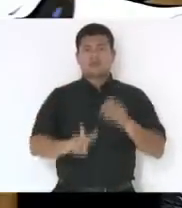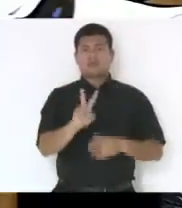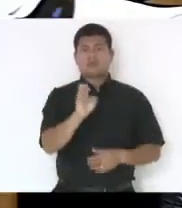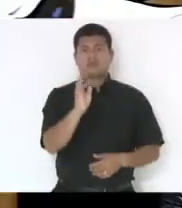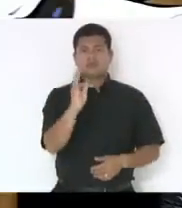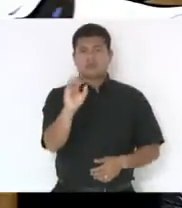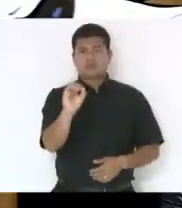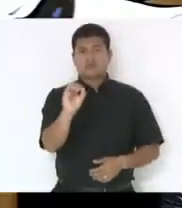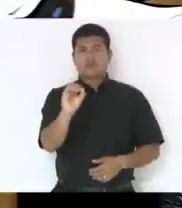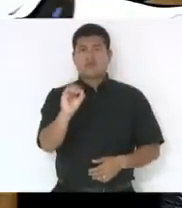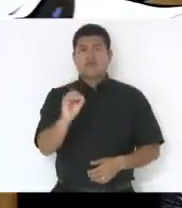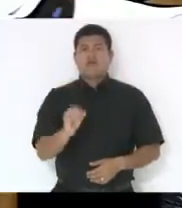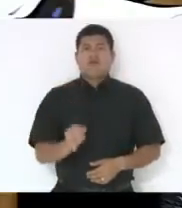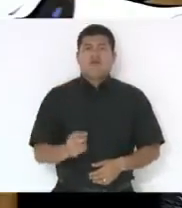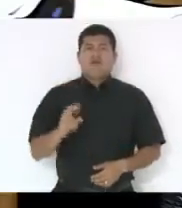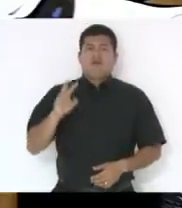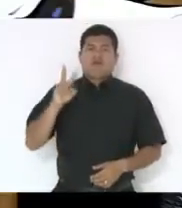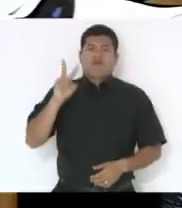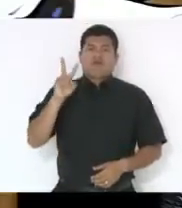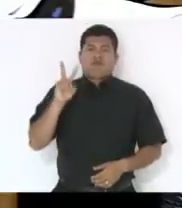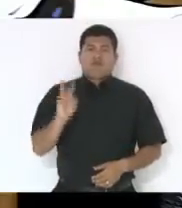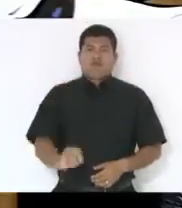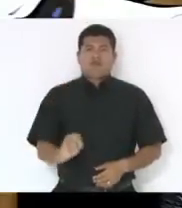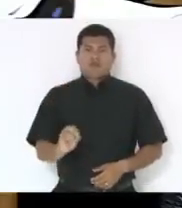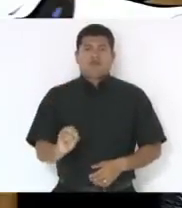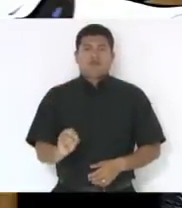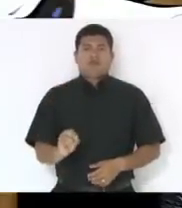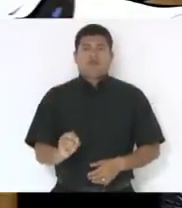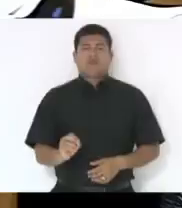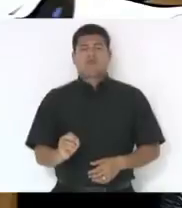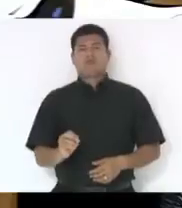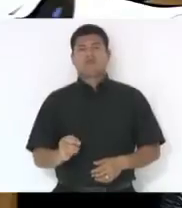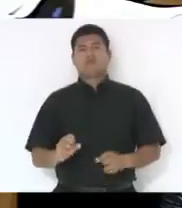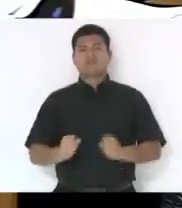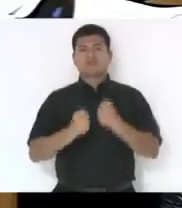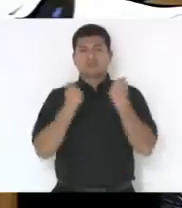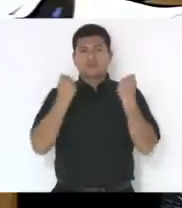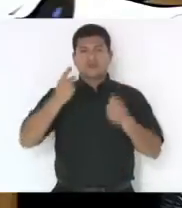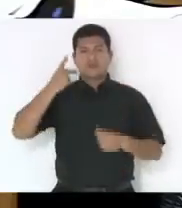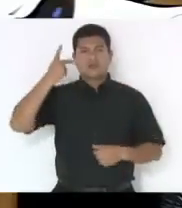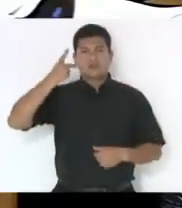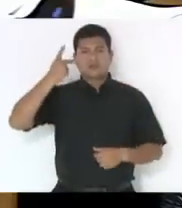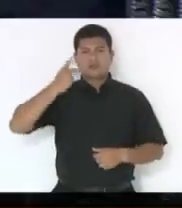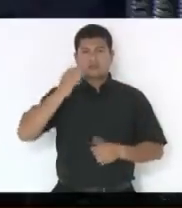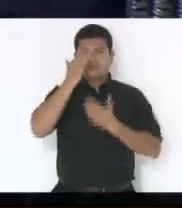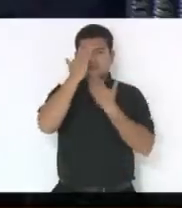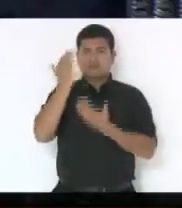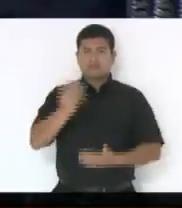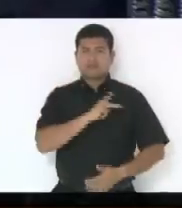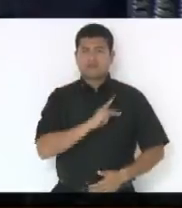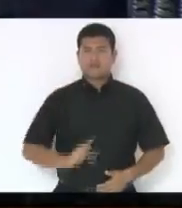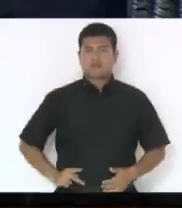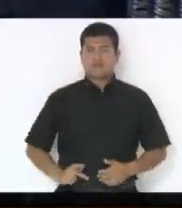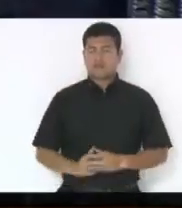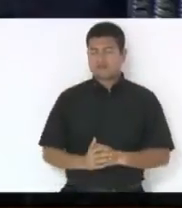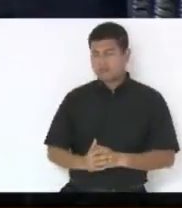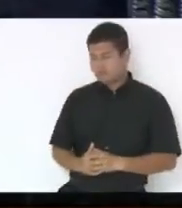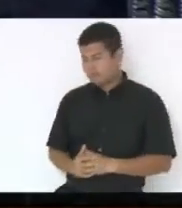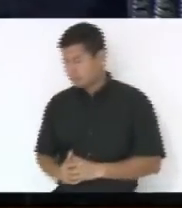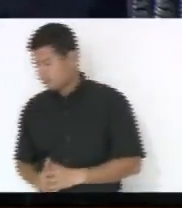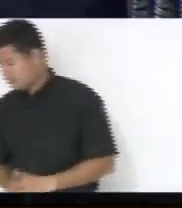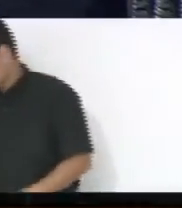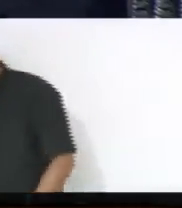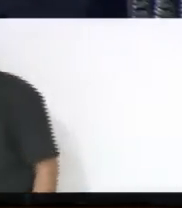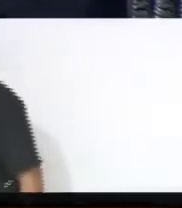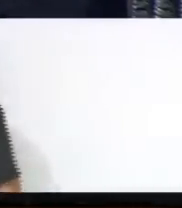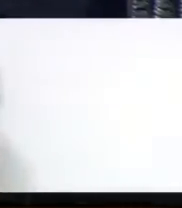o voto vermelho, o voto 2, o voto não em defesa do parlamento, senhor presidente. Obrigado. A palavra